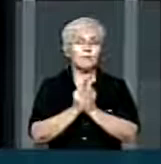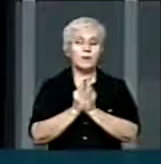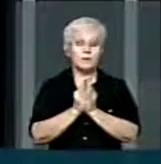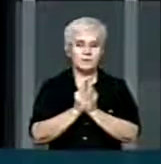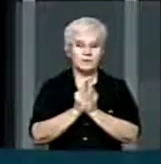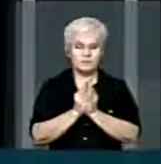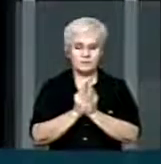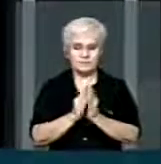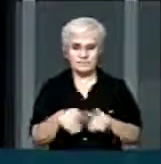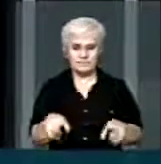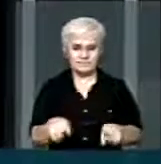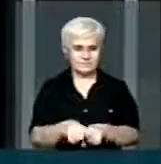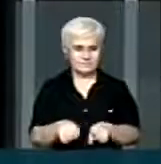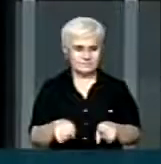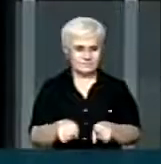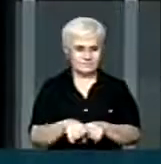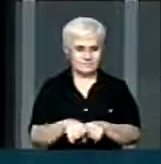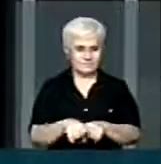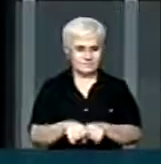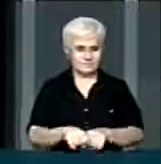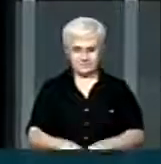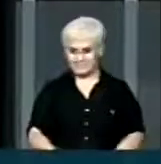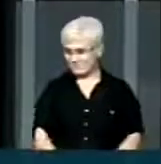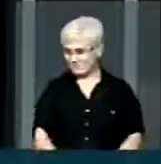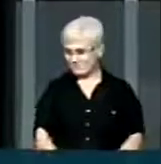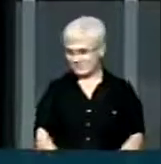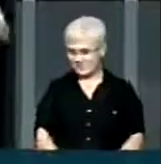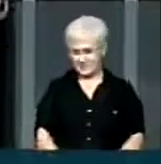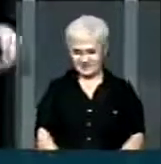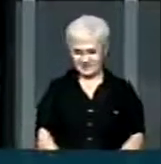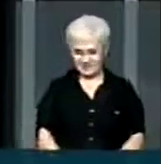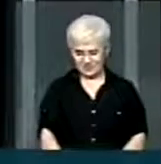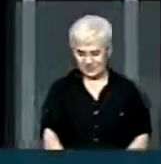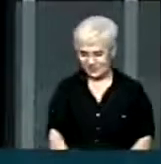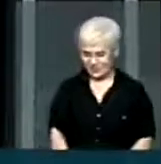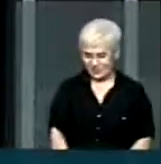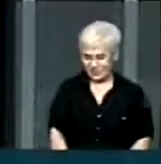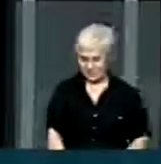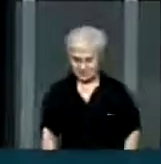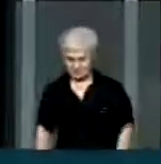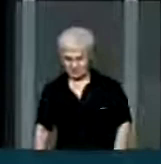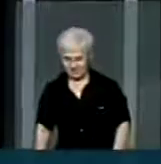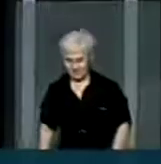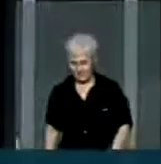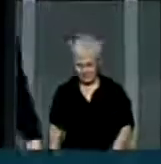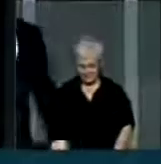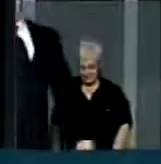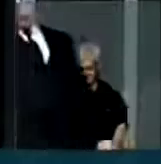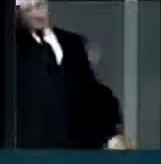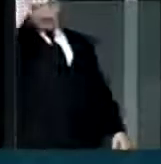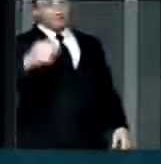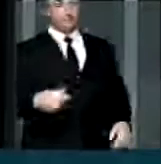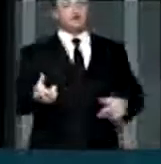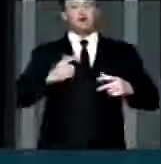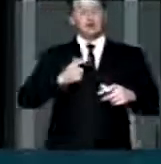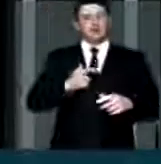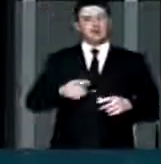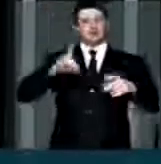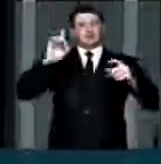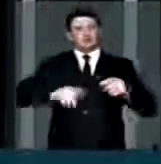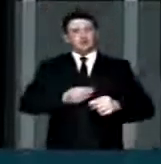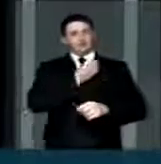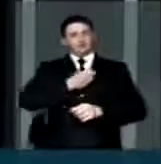específica para os autistas, vamos trabalhar para que eles possam ter os seus direitos reconhecidos e, finalmente, poderem viver uma vida